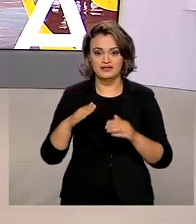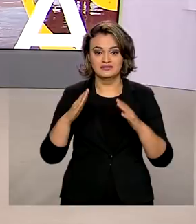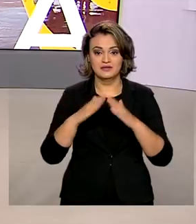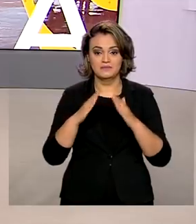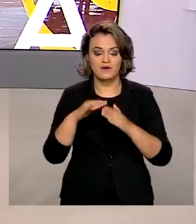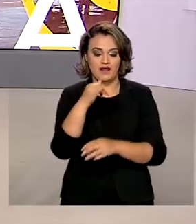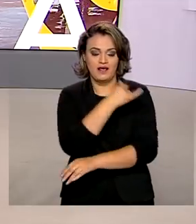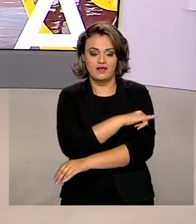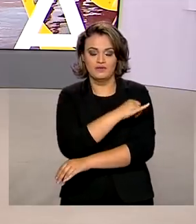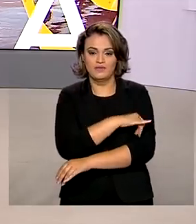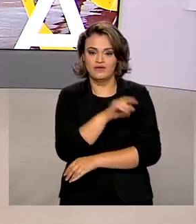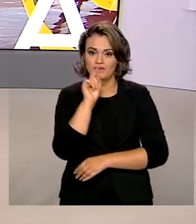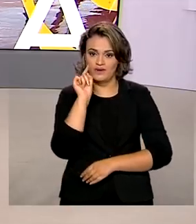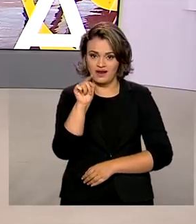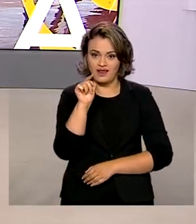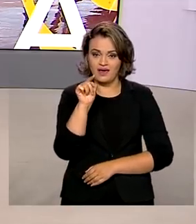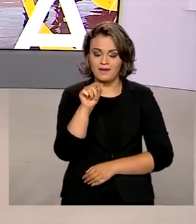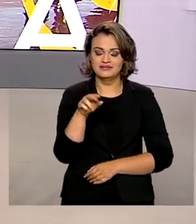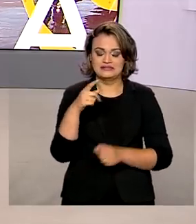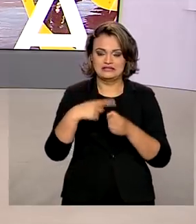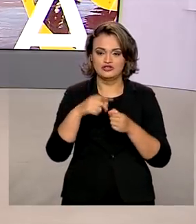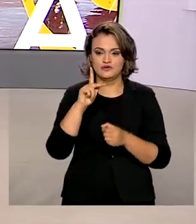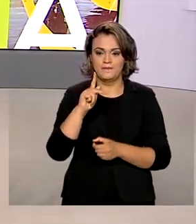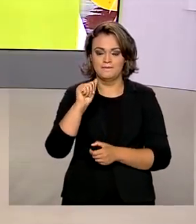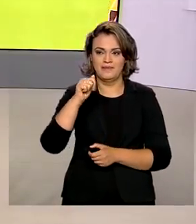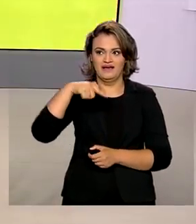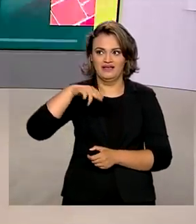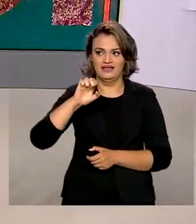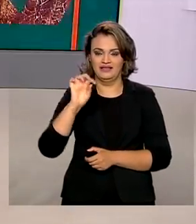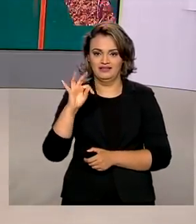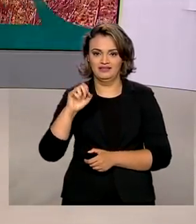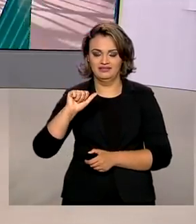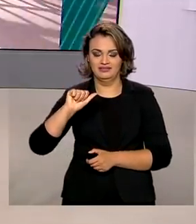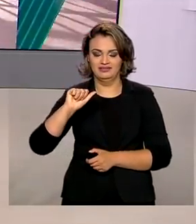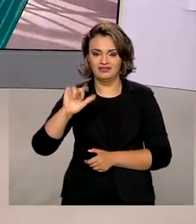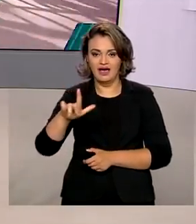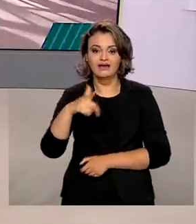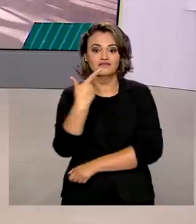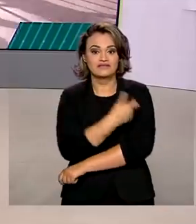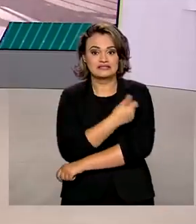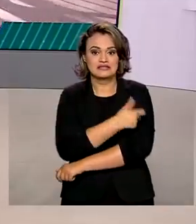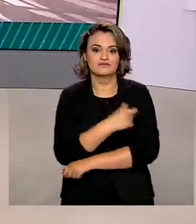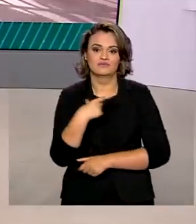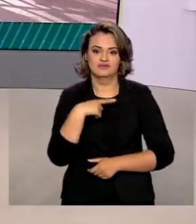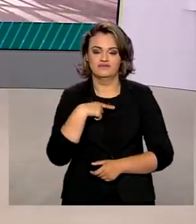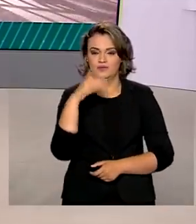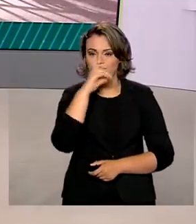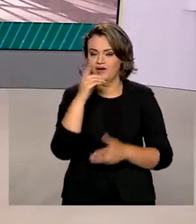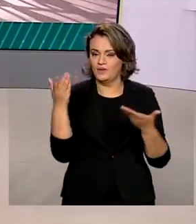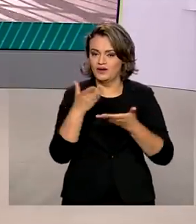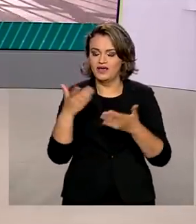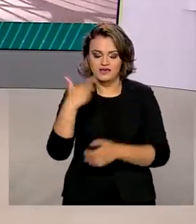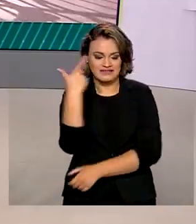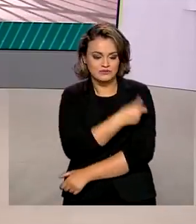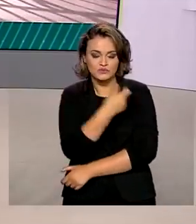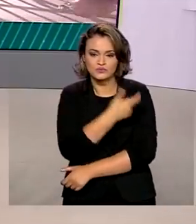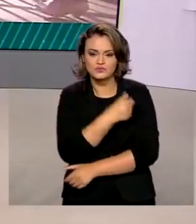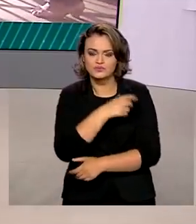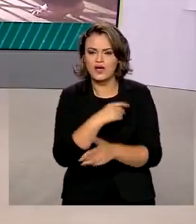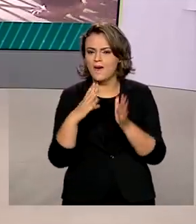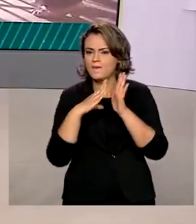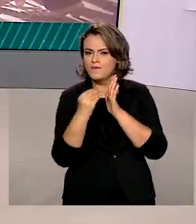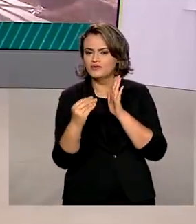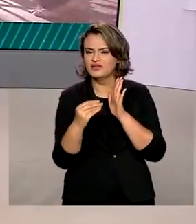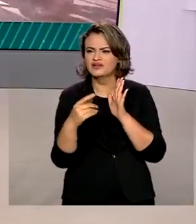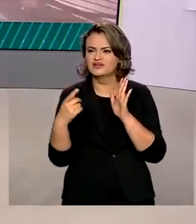de Paquetá, na cidade do Rio de Janeiro, receberam a vacina contra a Covid-19 neste domingo. A imunização em massa segue o modelo já